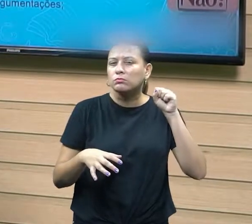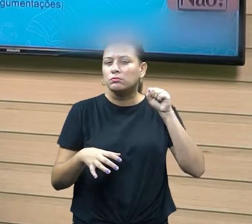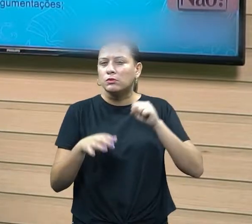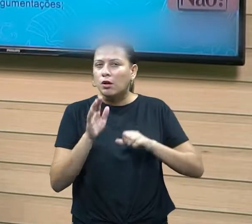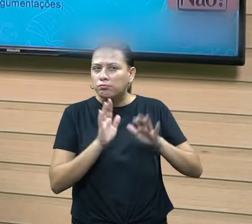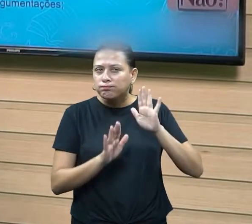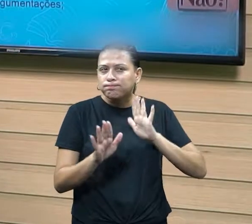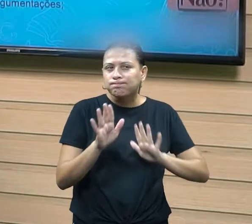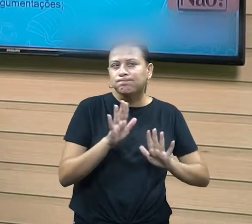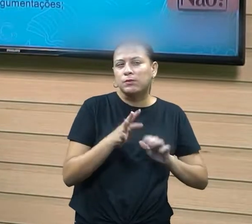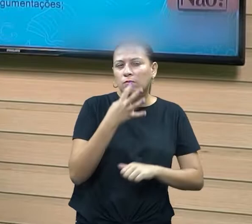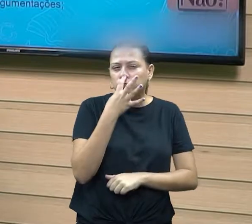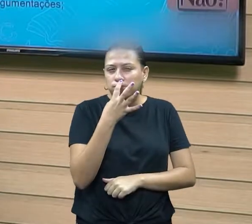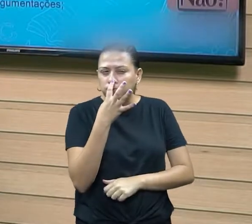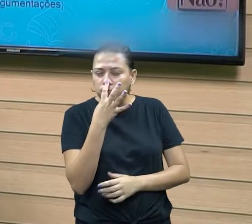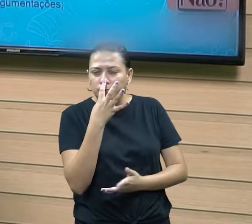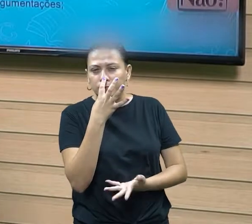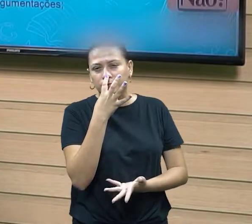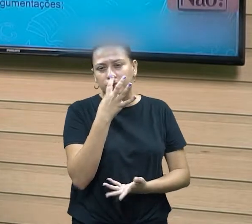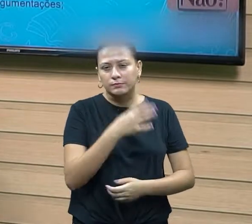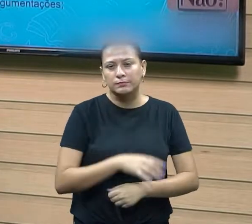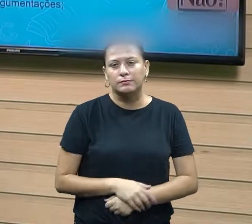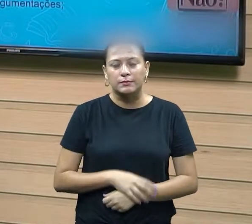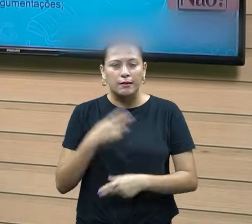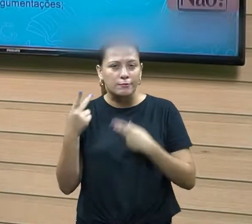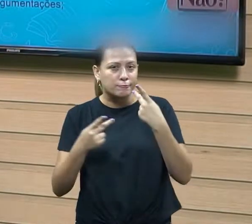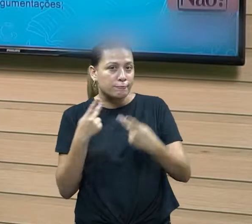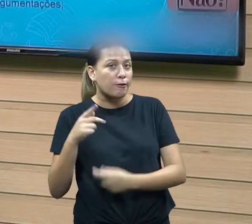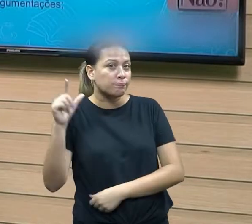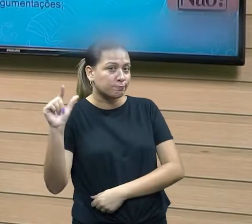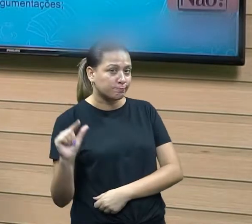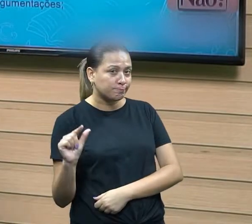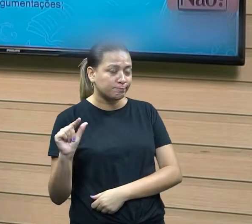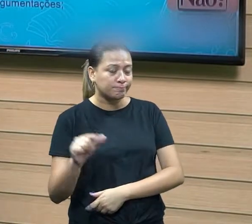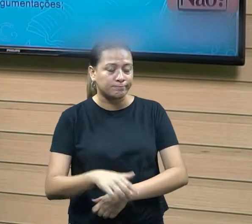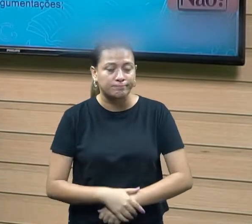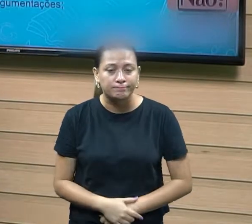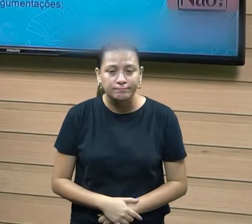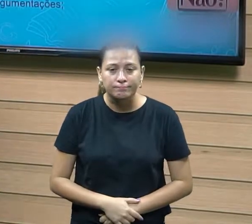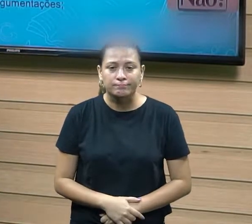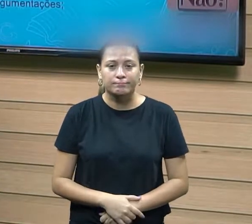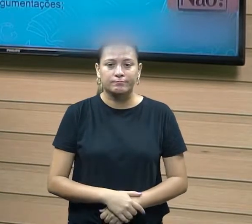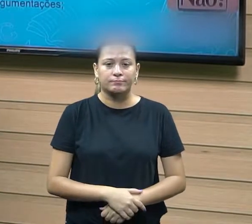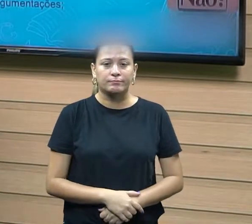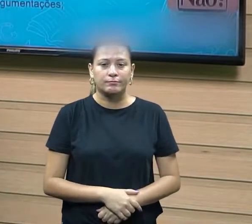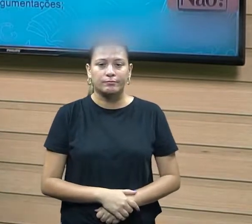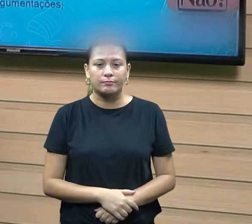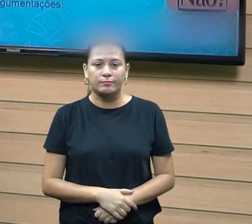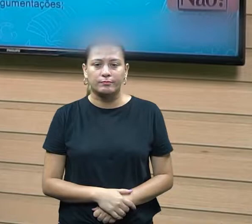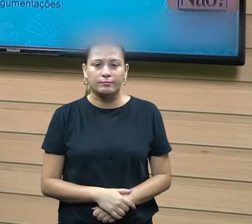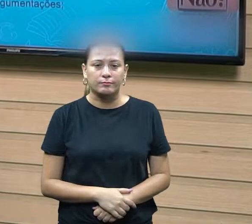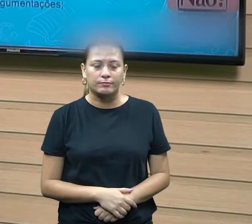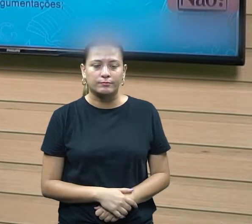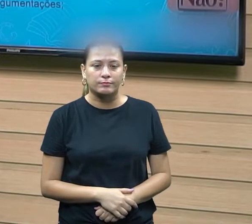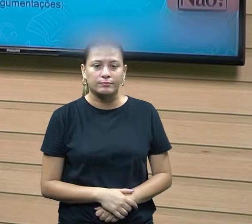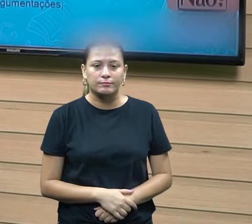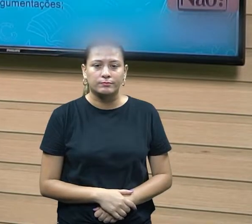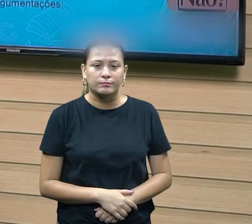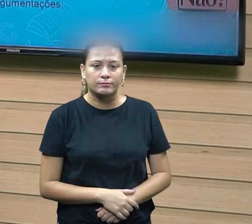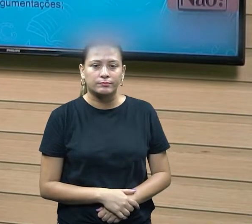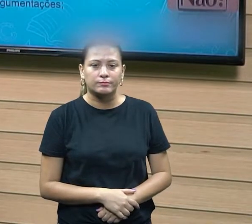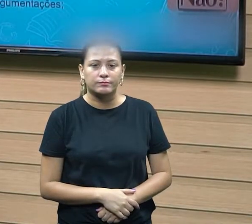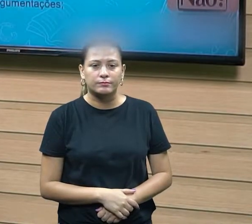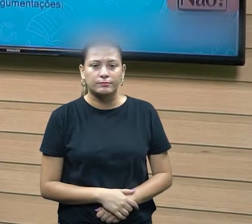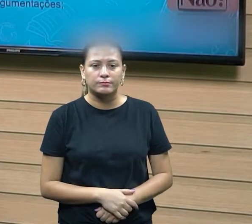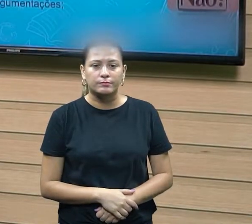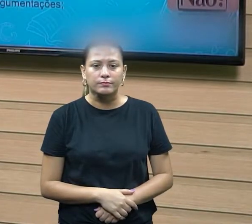mais atencioso para essas situações e falar menos. Por isso que ela coloca, não é bom falar a respeito dos seus concorrentes. Acaba adentrando